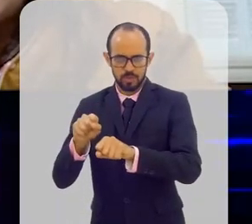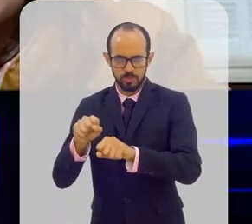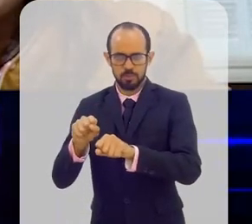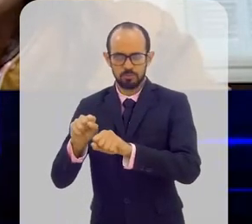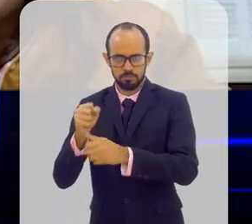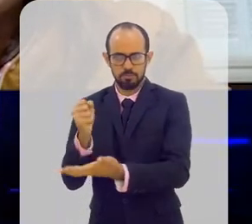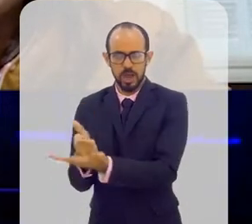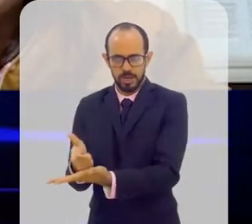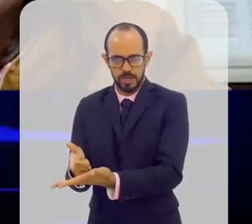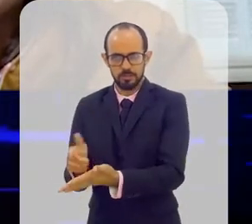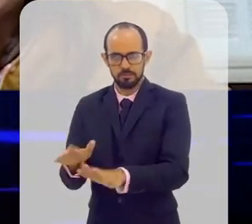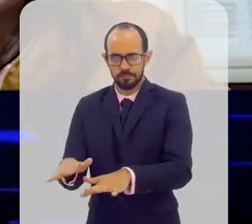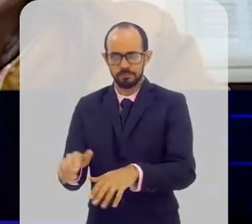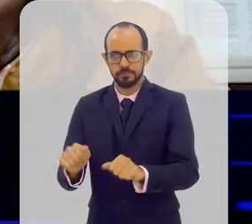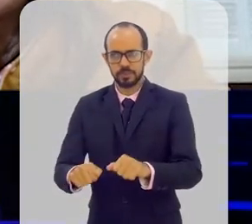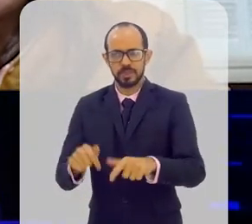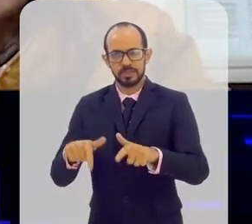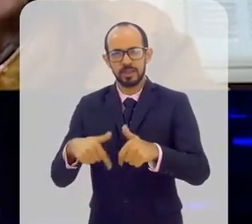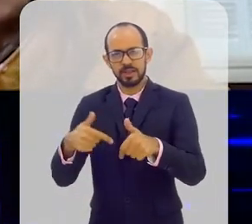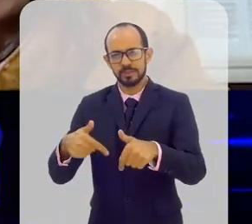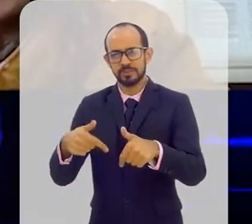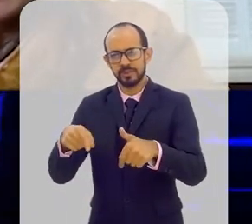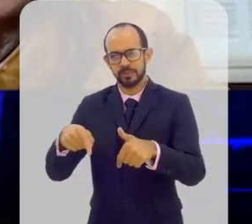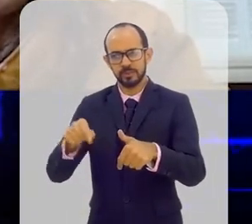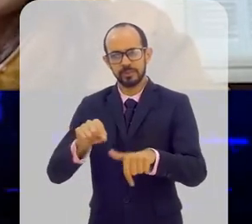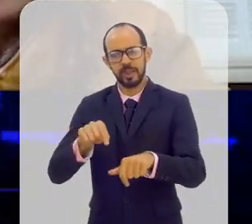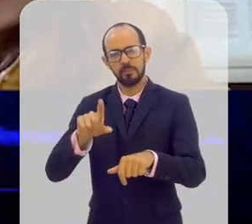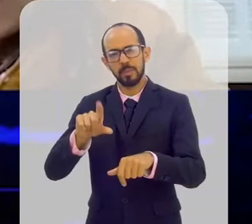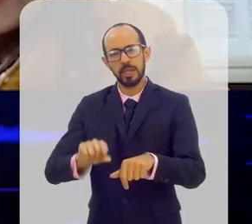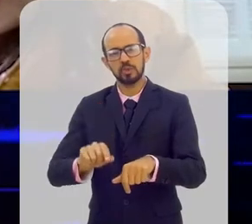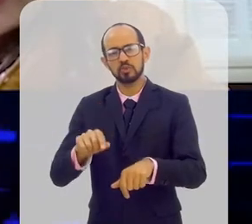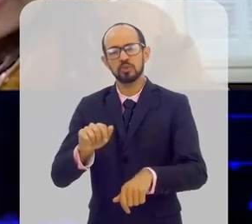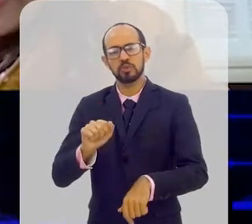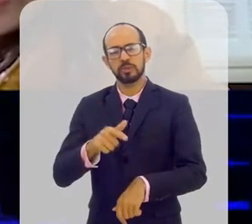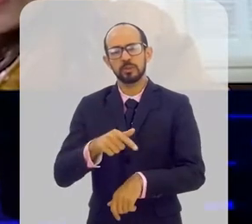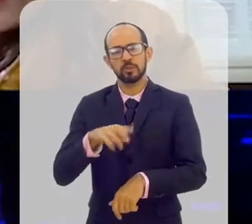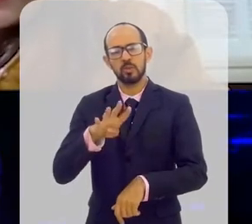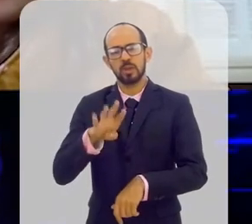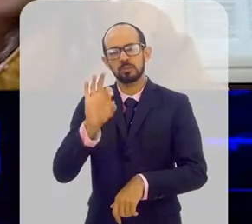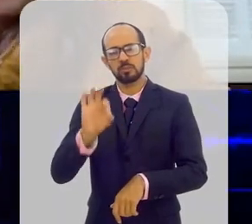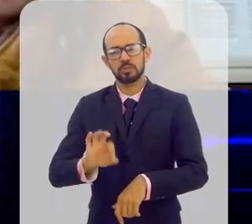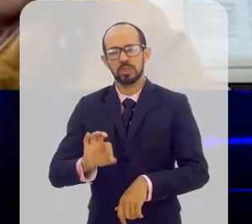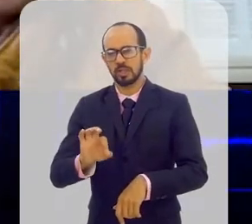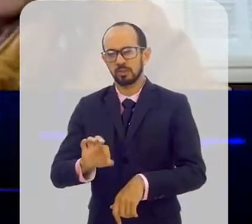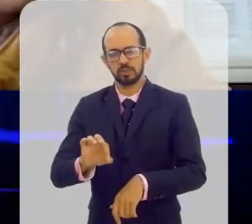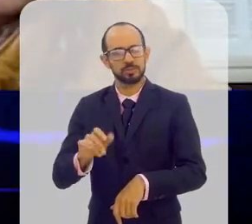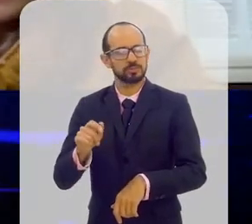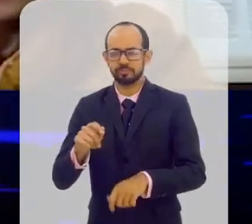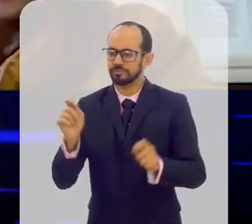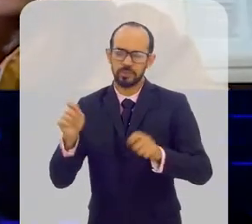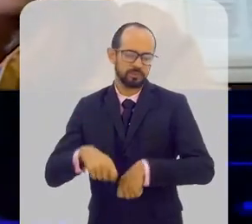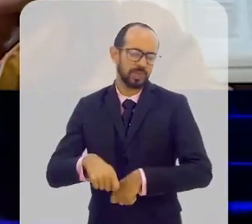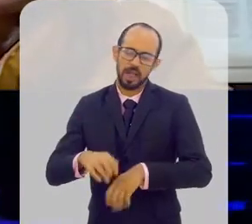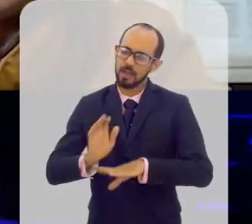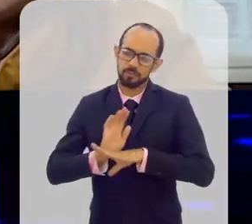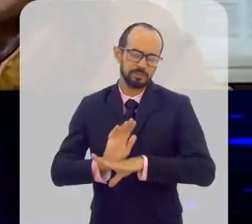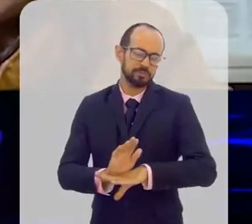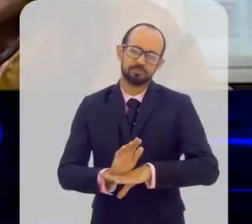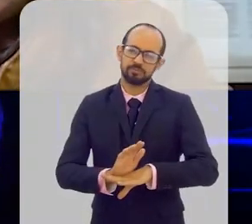Só que essa iniciativa das instituições hoje está em menos de 4%. Então, assim, isso não atende